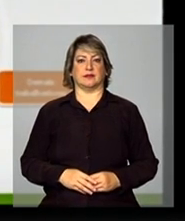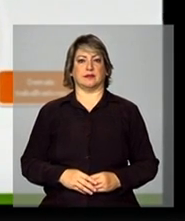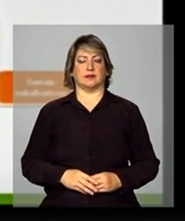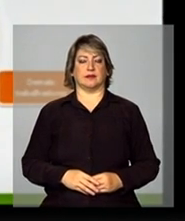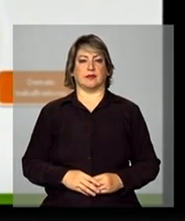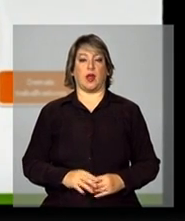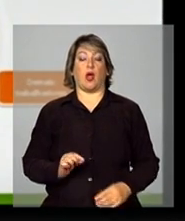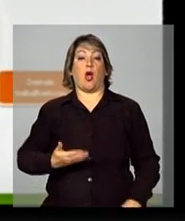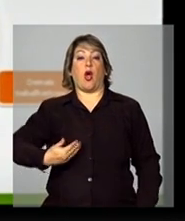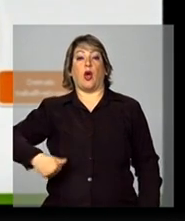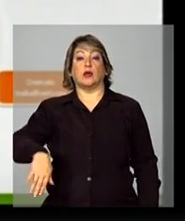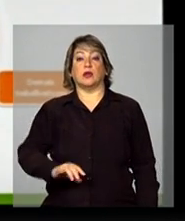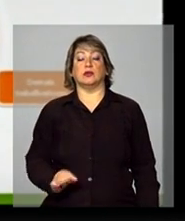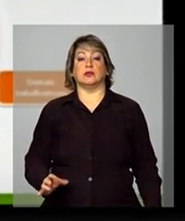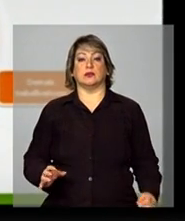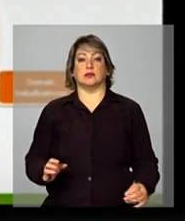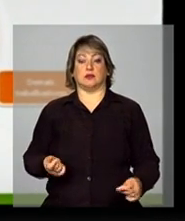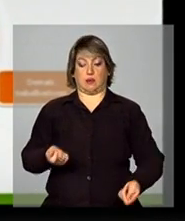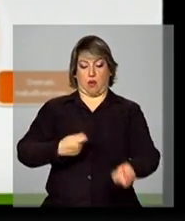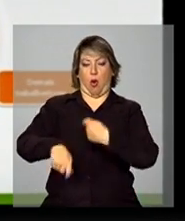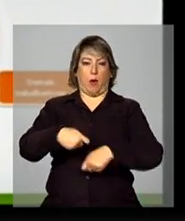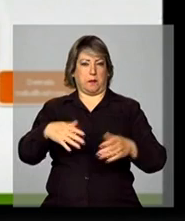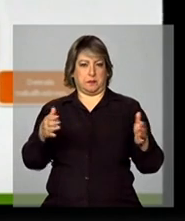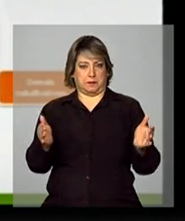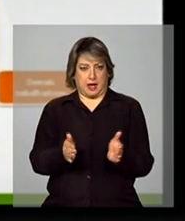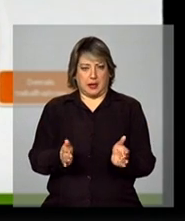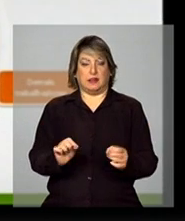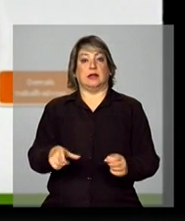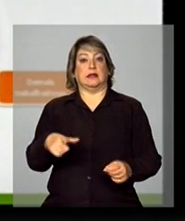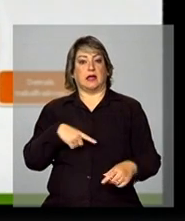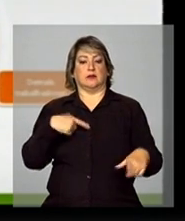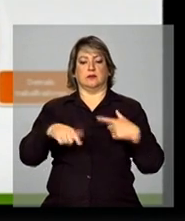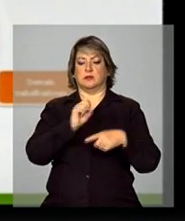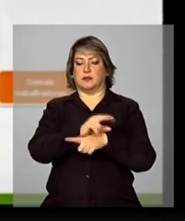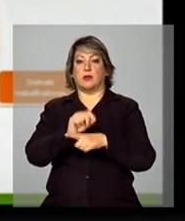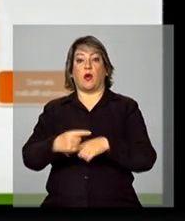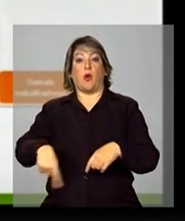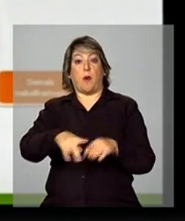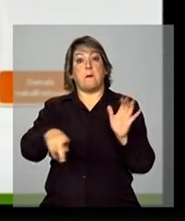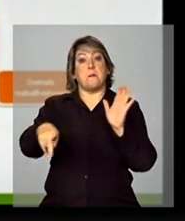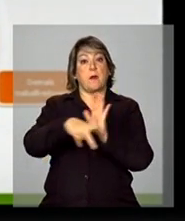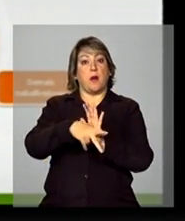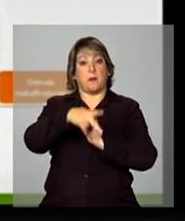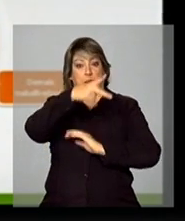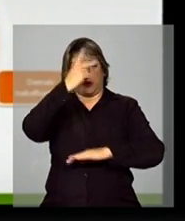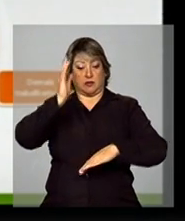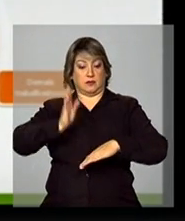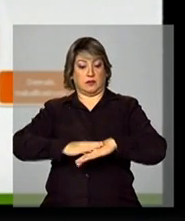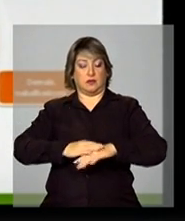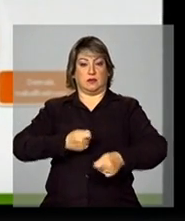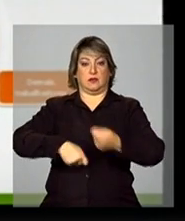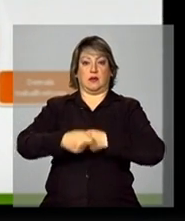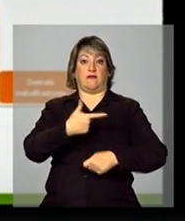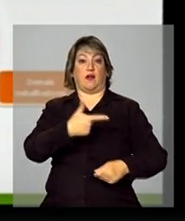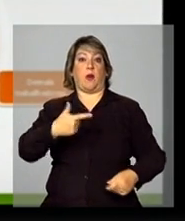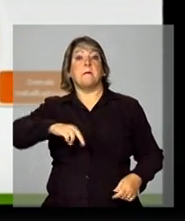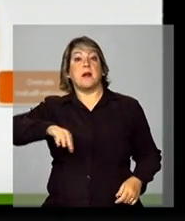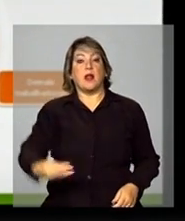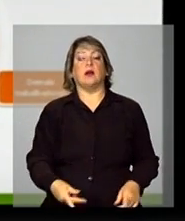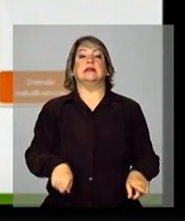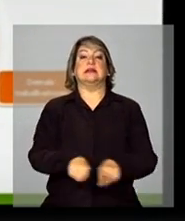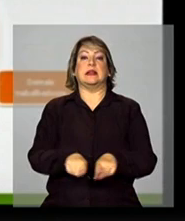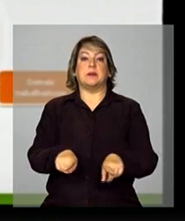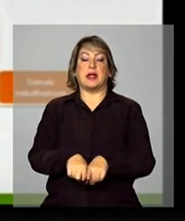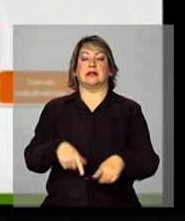Os nossos pequenos empreendimentos, eles geram emprego para os próprios empreendedores, 22 milhões, e geram